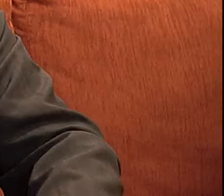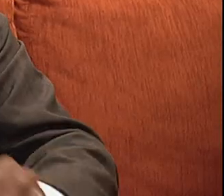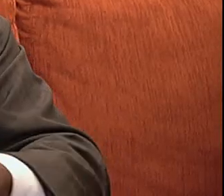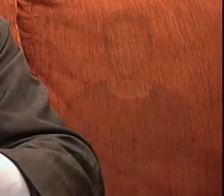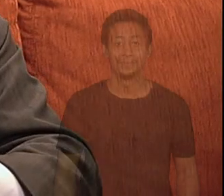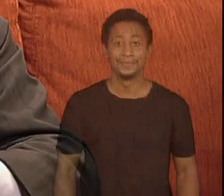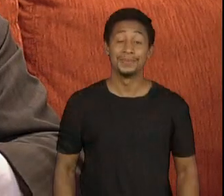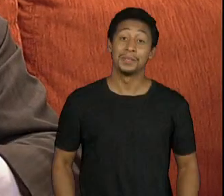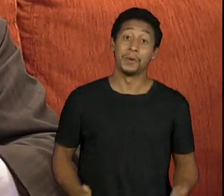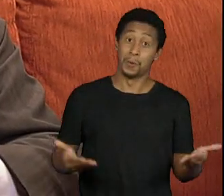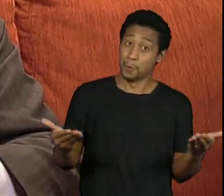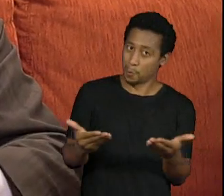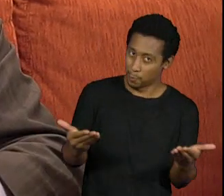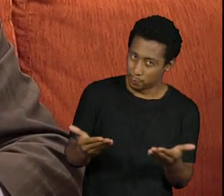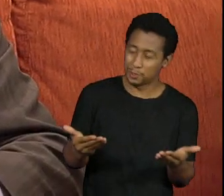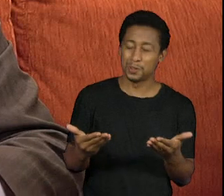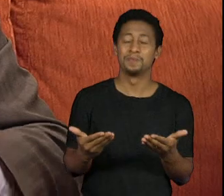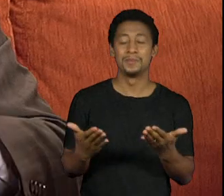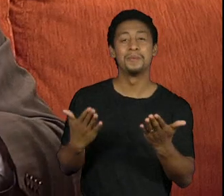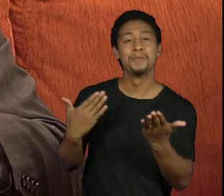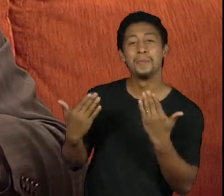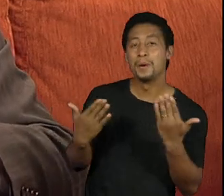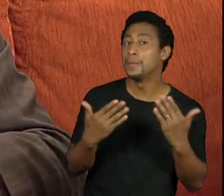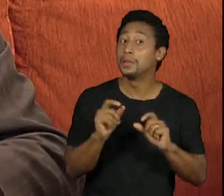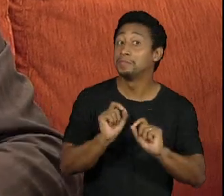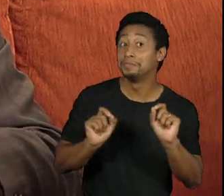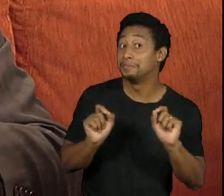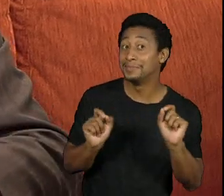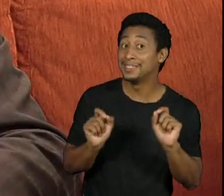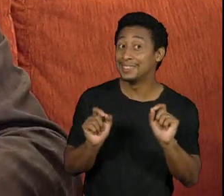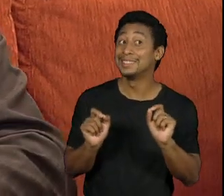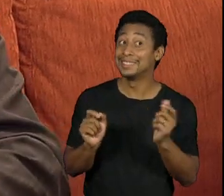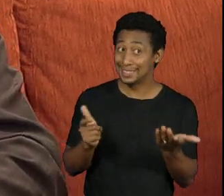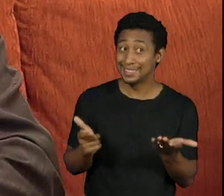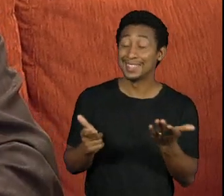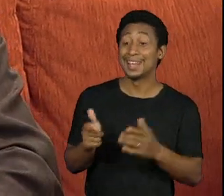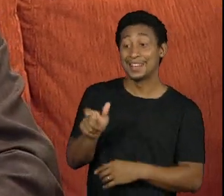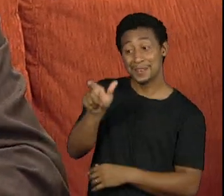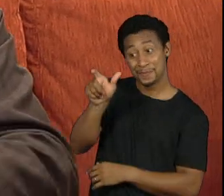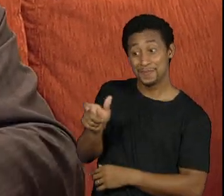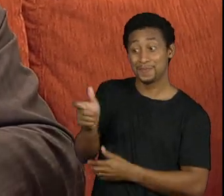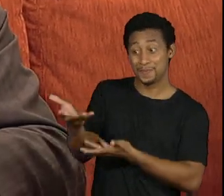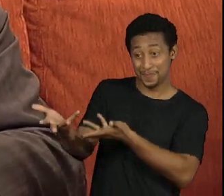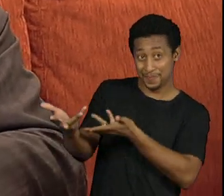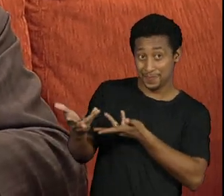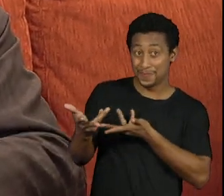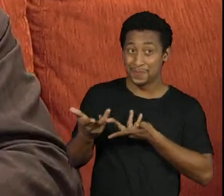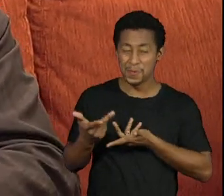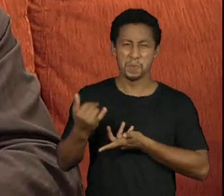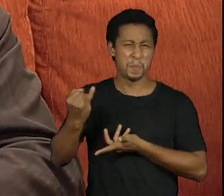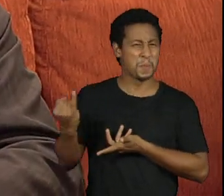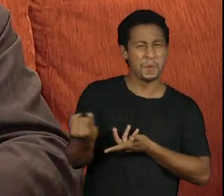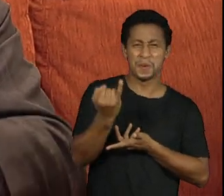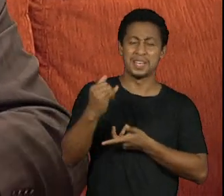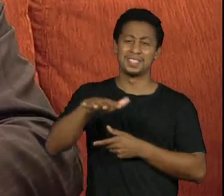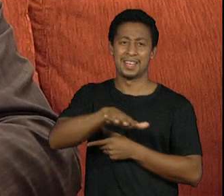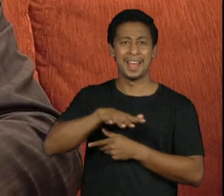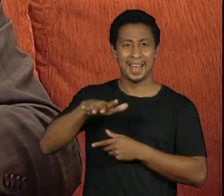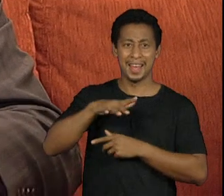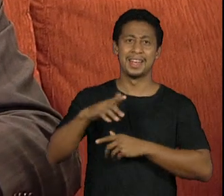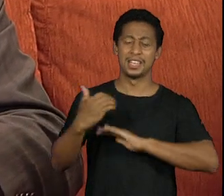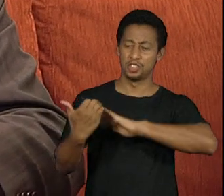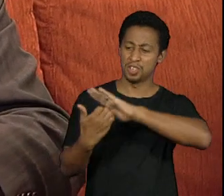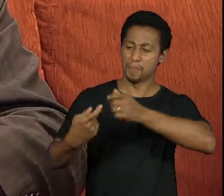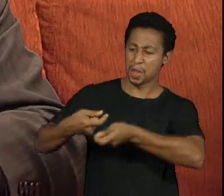Hoje eu vim conversar com uma das mais festejadas das personalidades empresariais do nosso país e conhecer